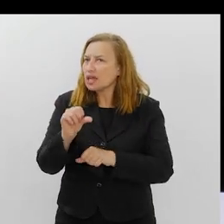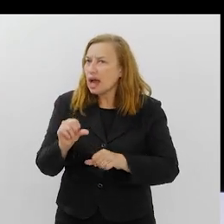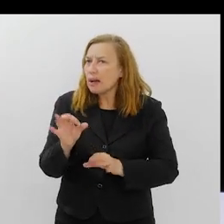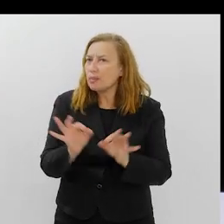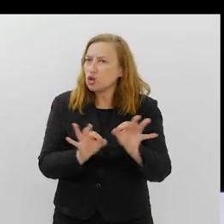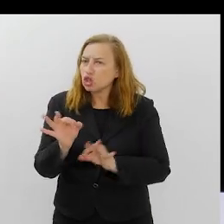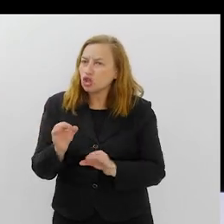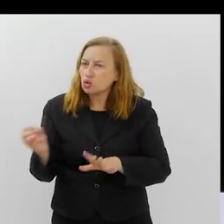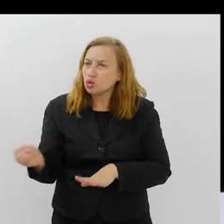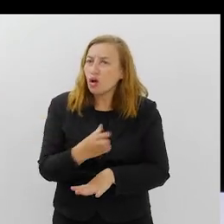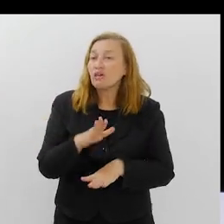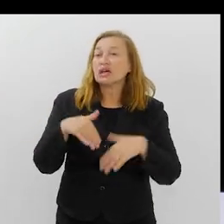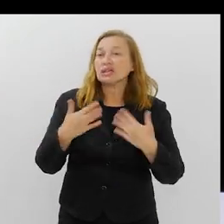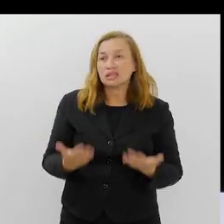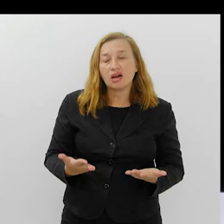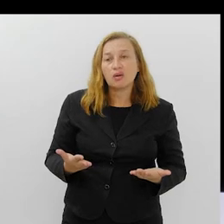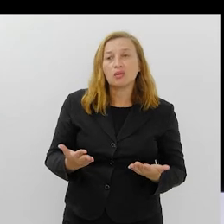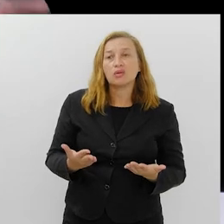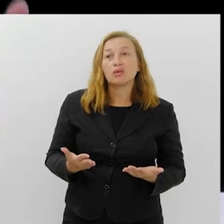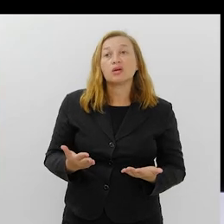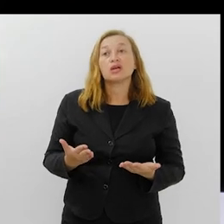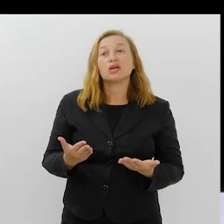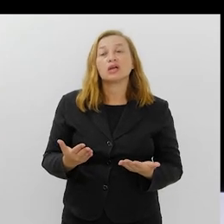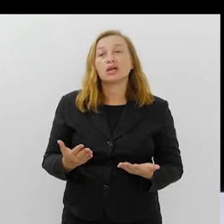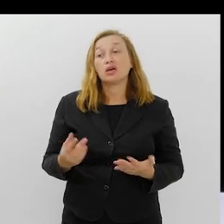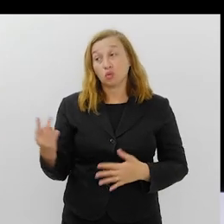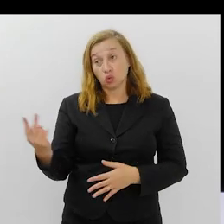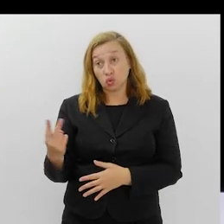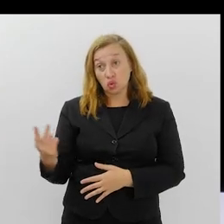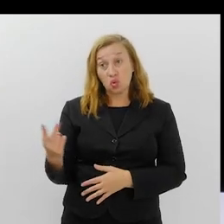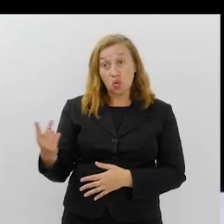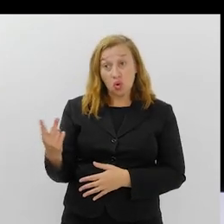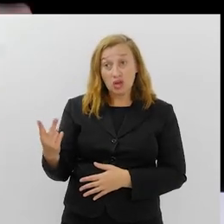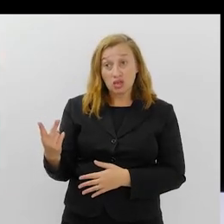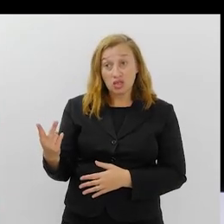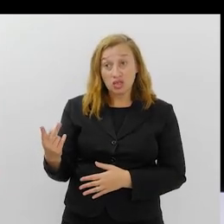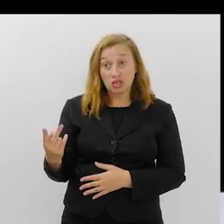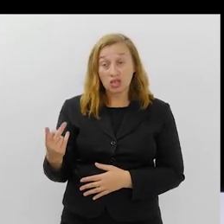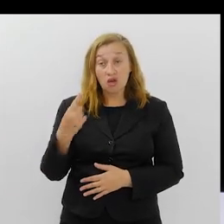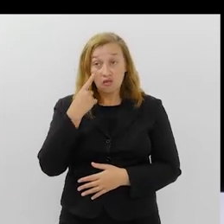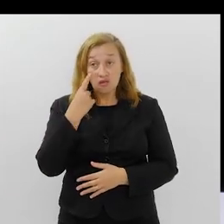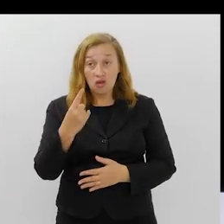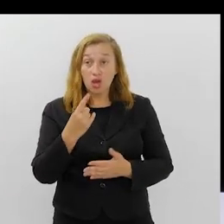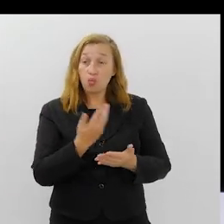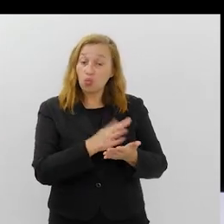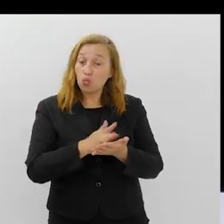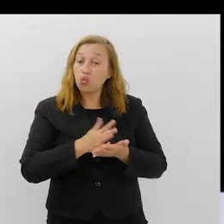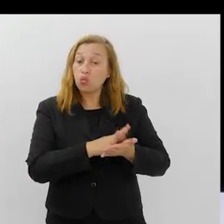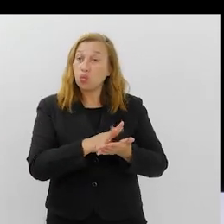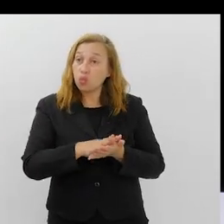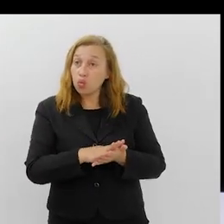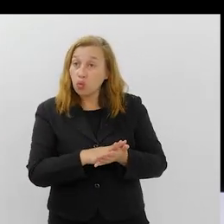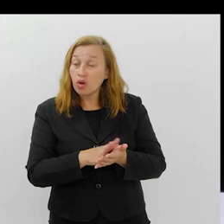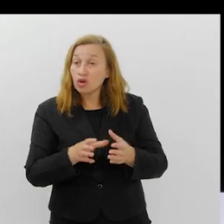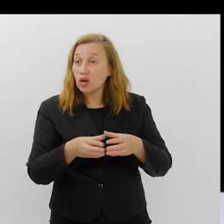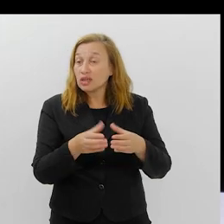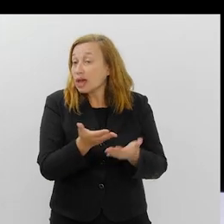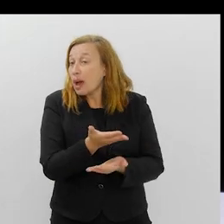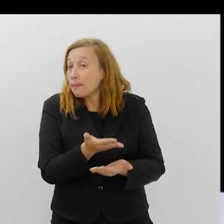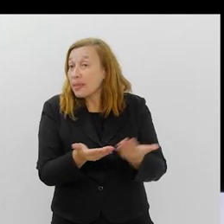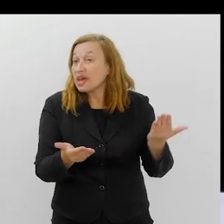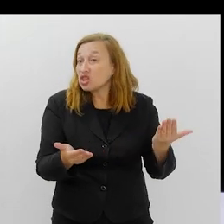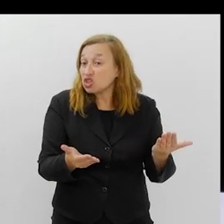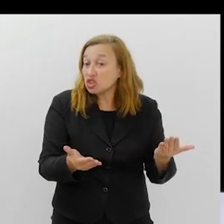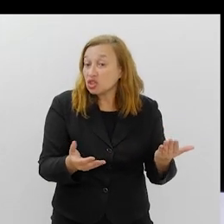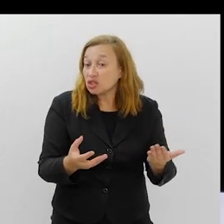projetos novos. E aí, isso eles pegam uma escola que estava um pouco perdida,